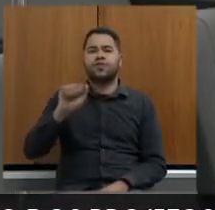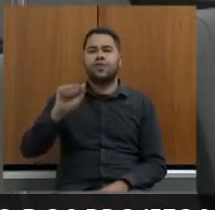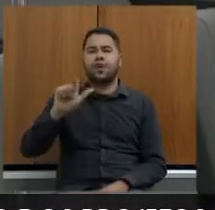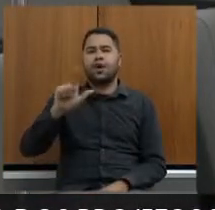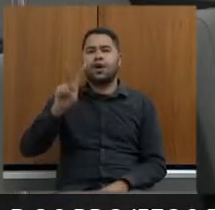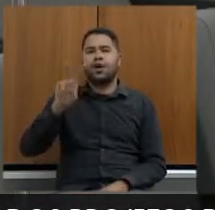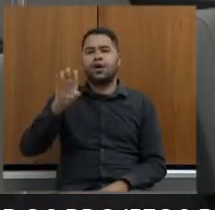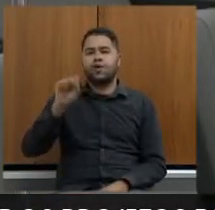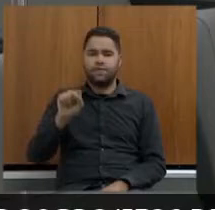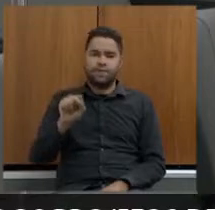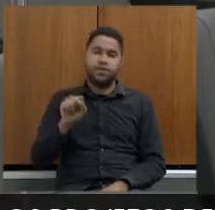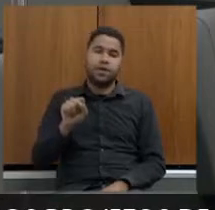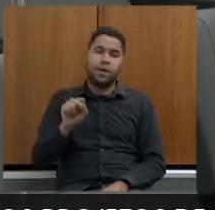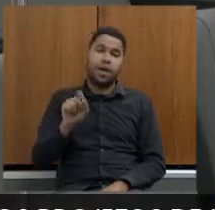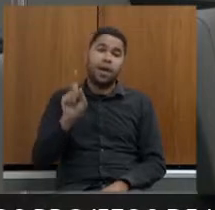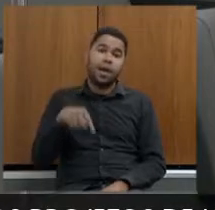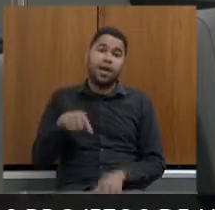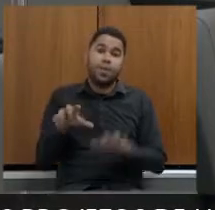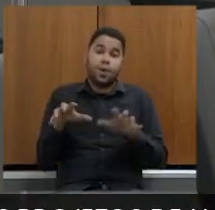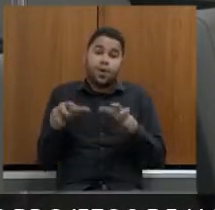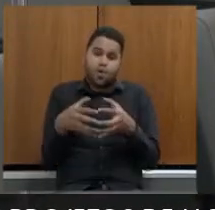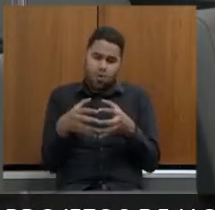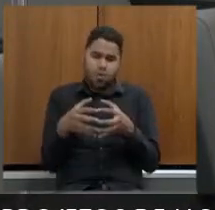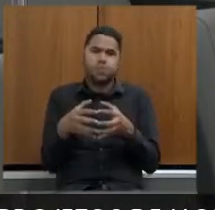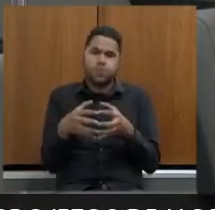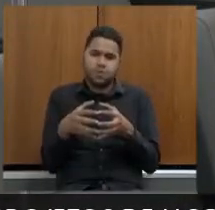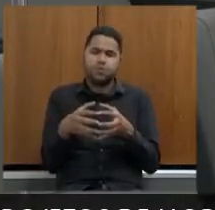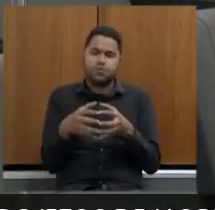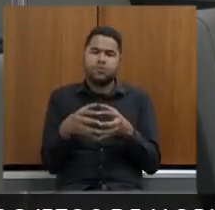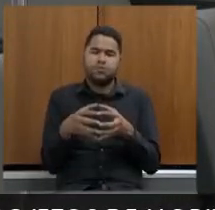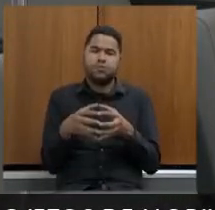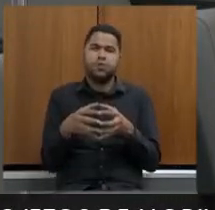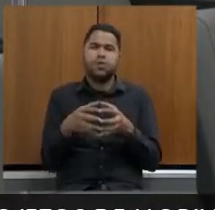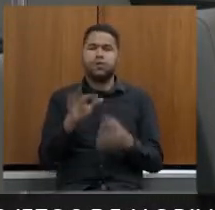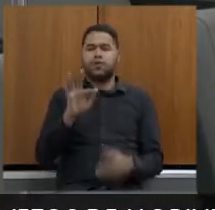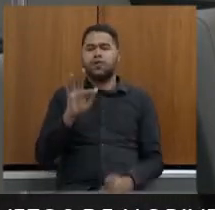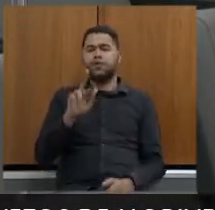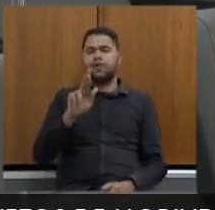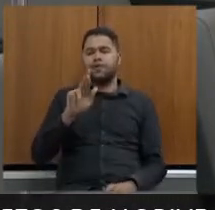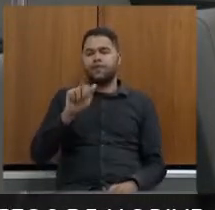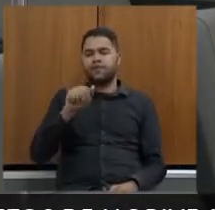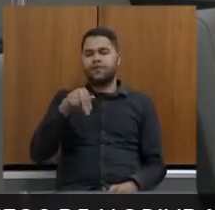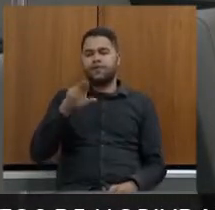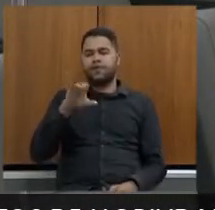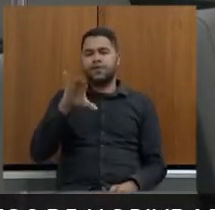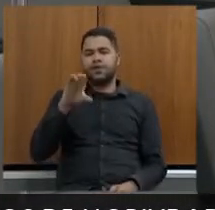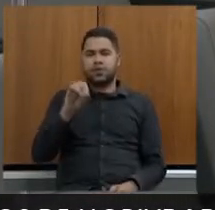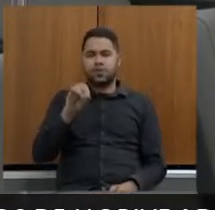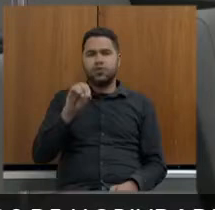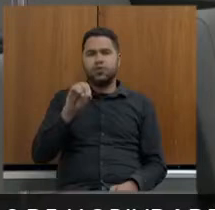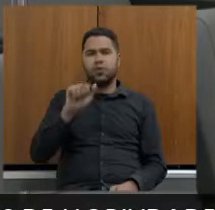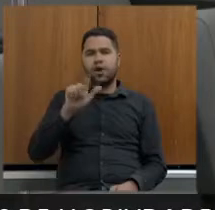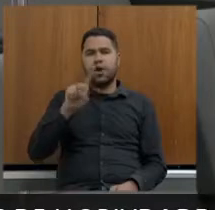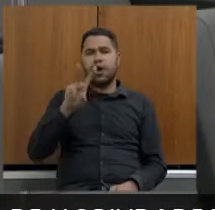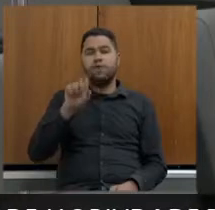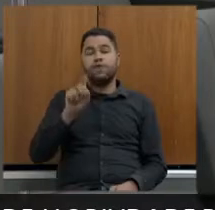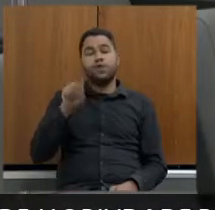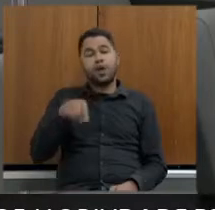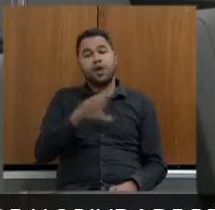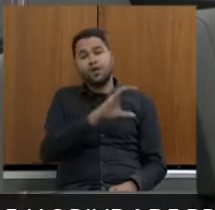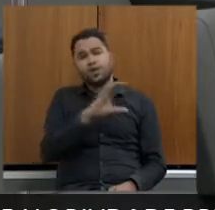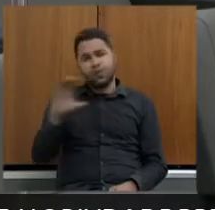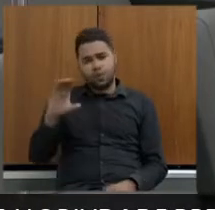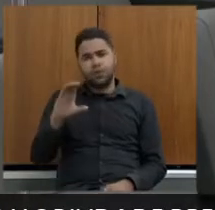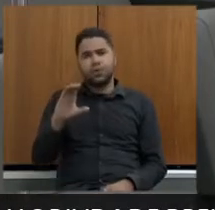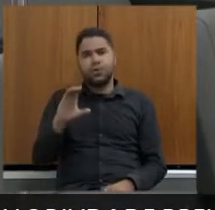movimento o nome é uma comissão o Francisco Alves é um dos coordenadores essa comissão é formada por 10 pessoas